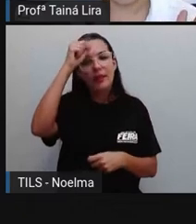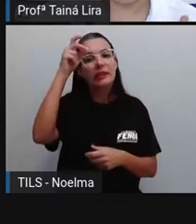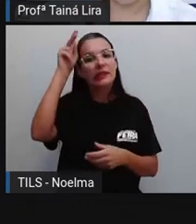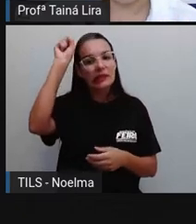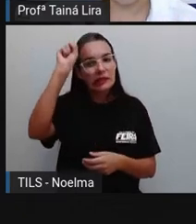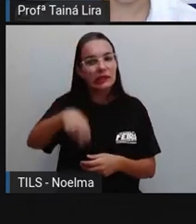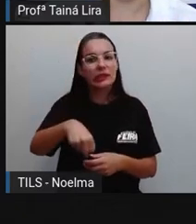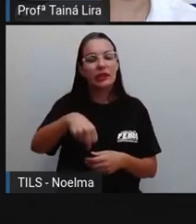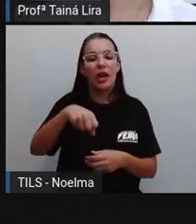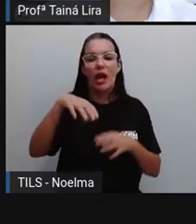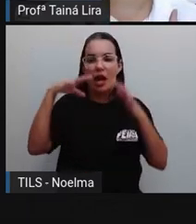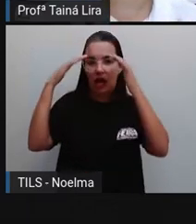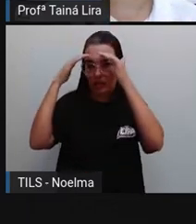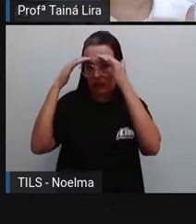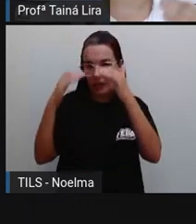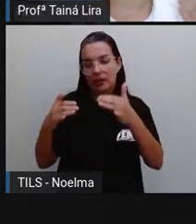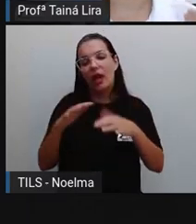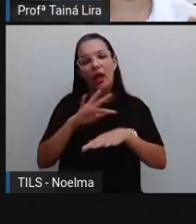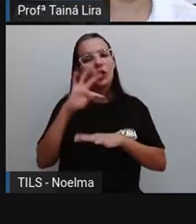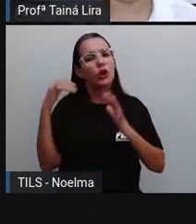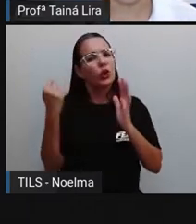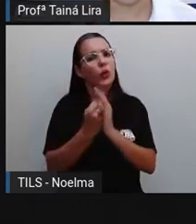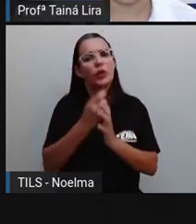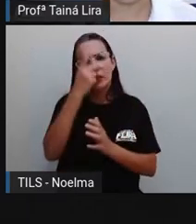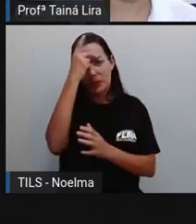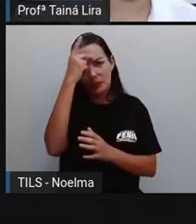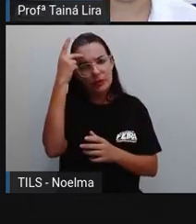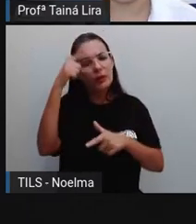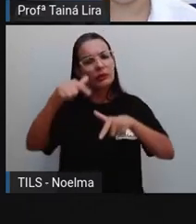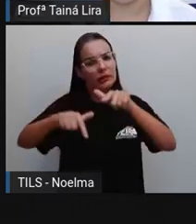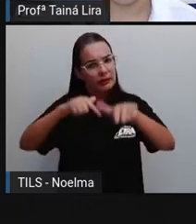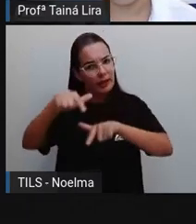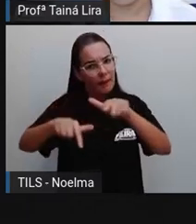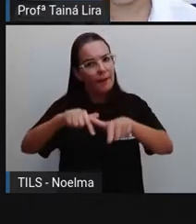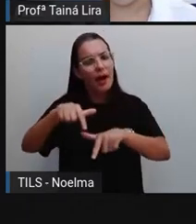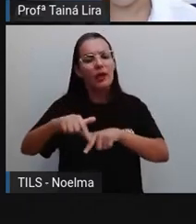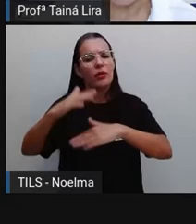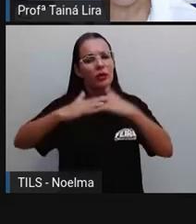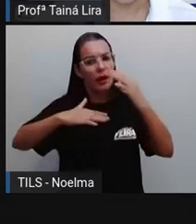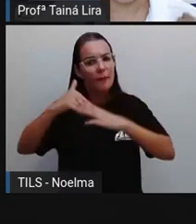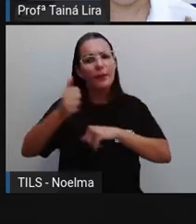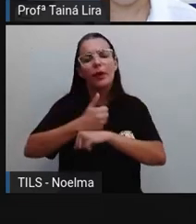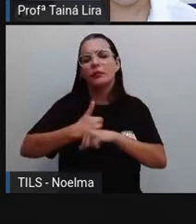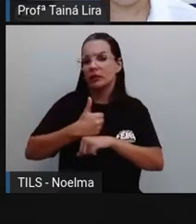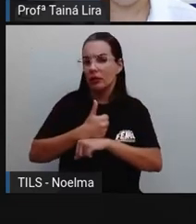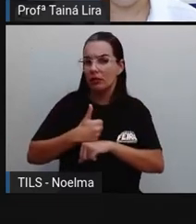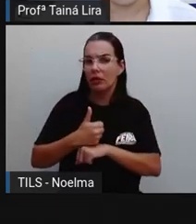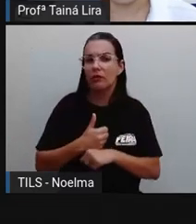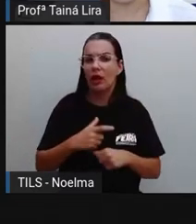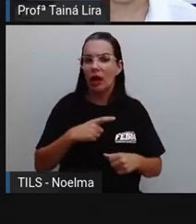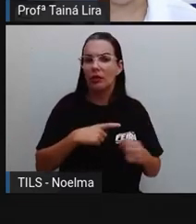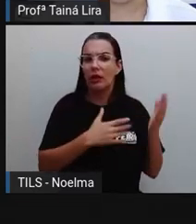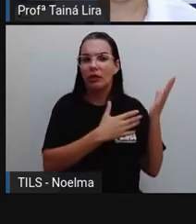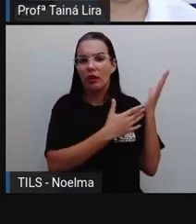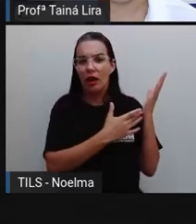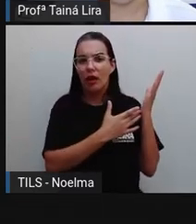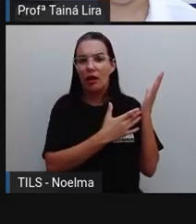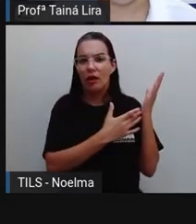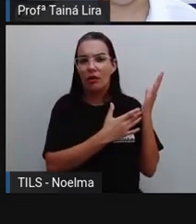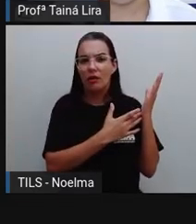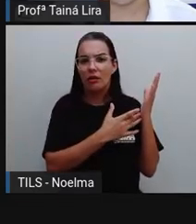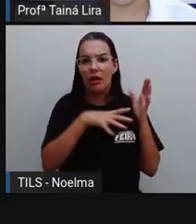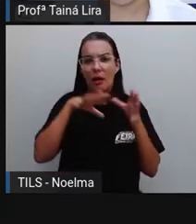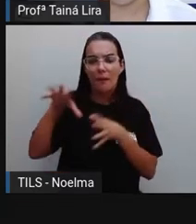as profissões e todas as pessoas que trabalham nessas profissões, tá? A gente tem aqui, ó, o pessoal que